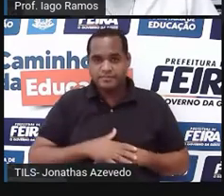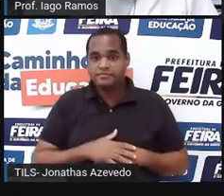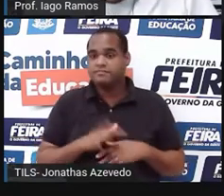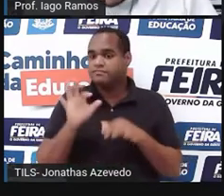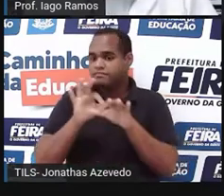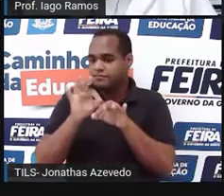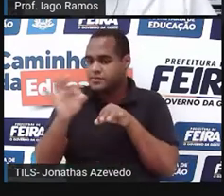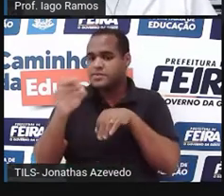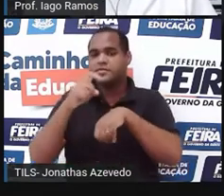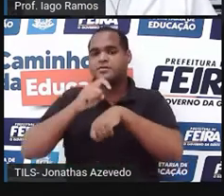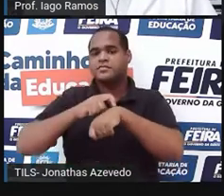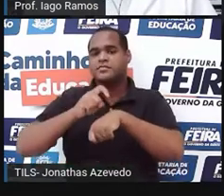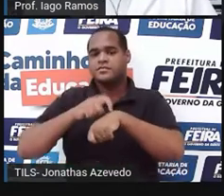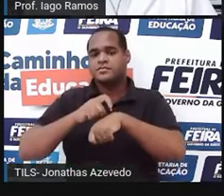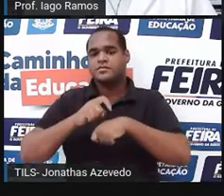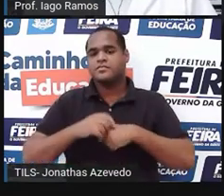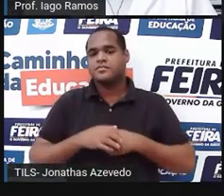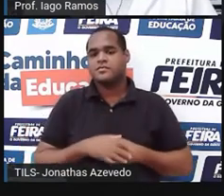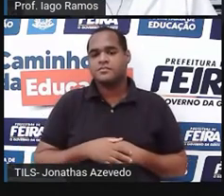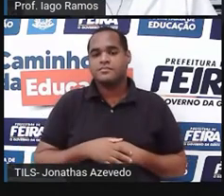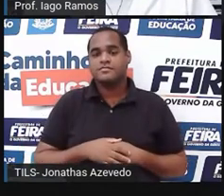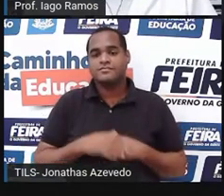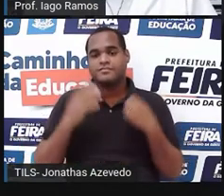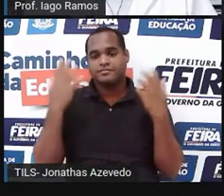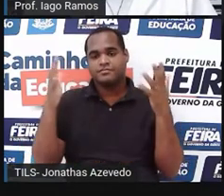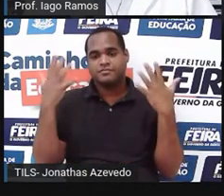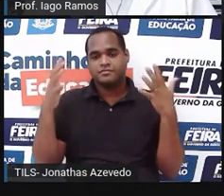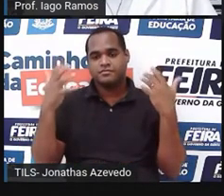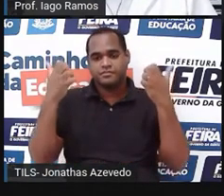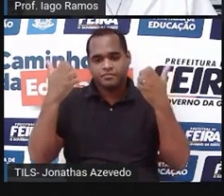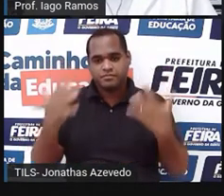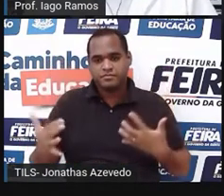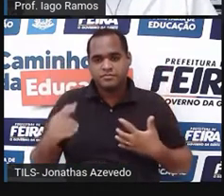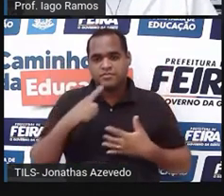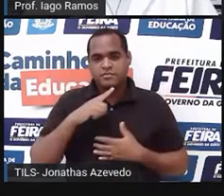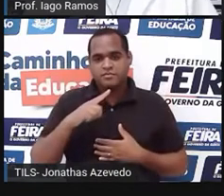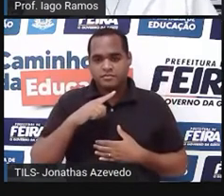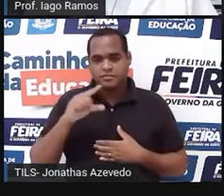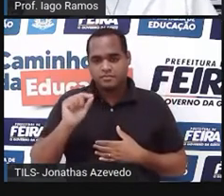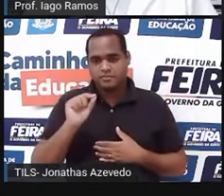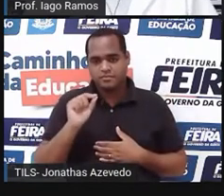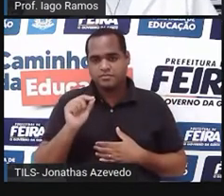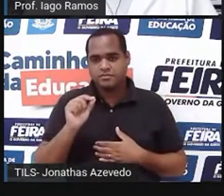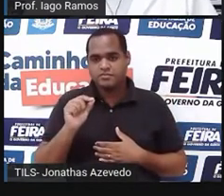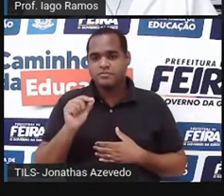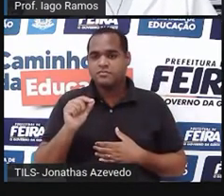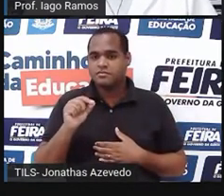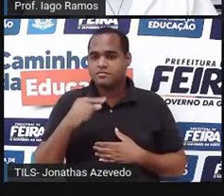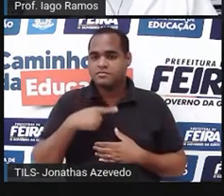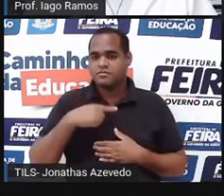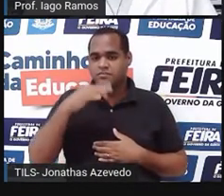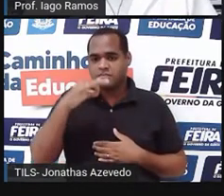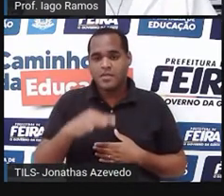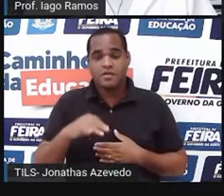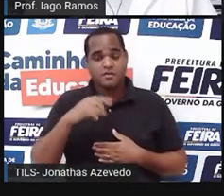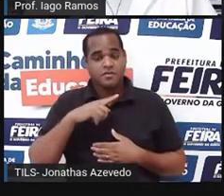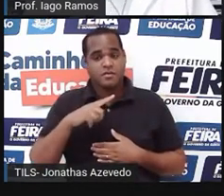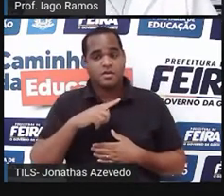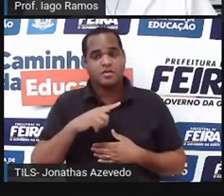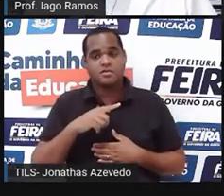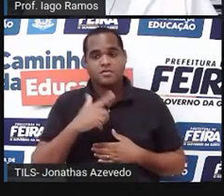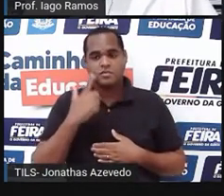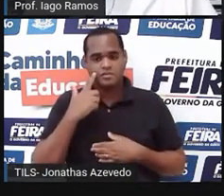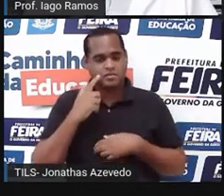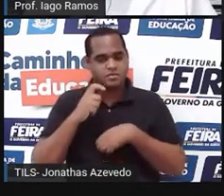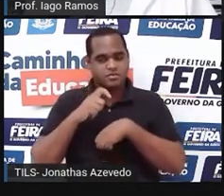Distância e tempo. Parabéns. Tenho certeza que você acertou que é distância e tempo.